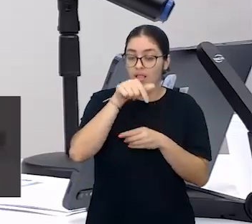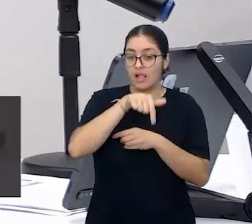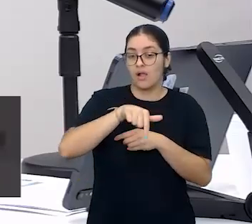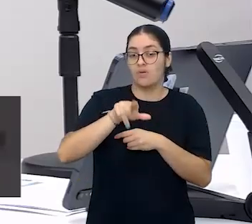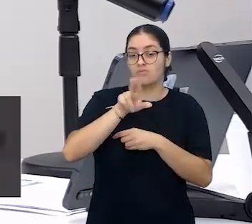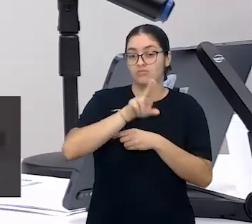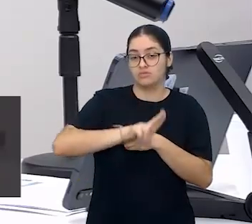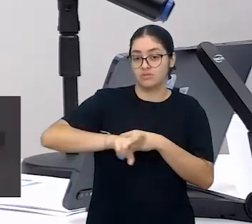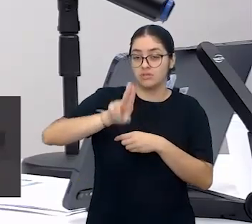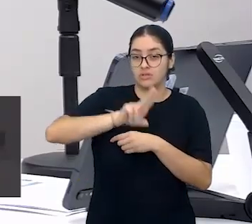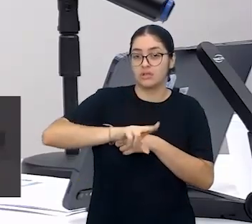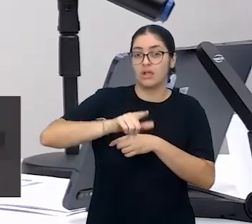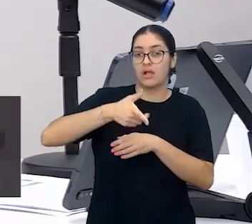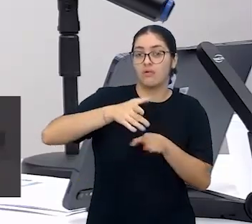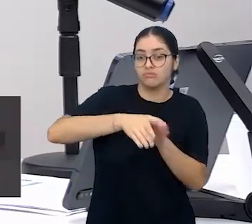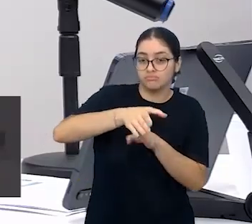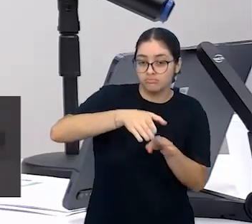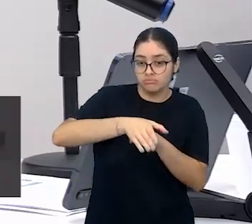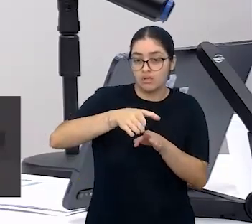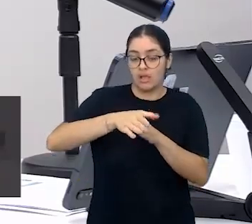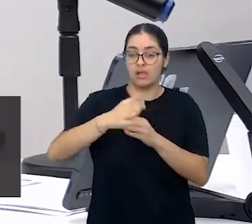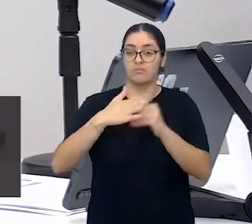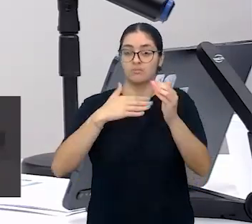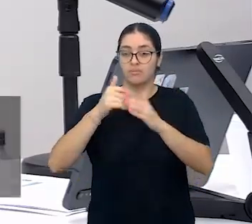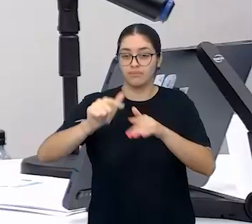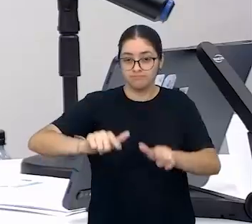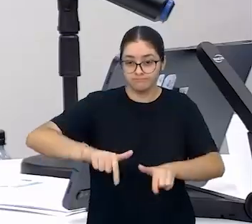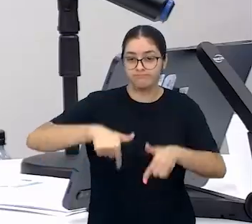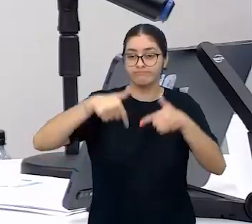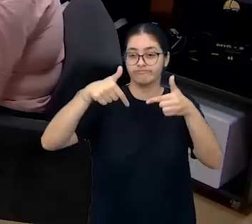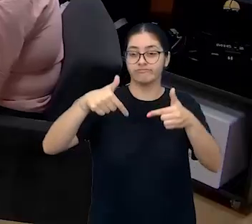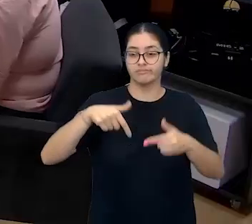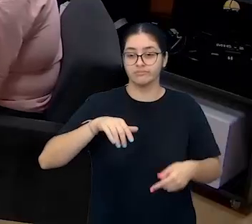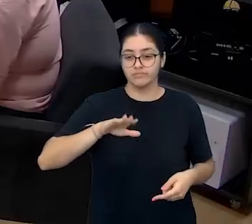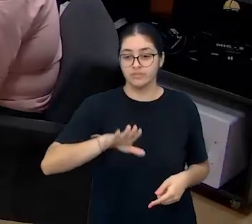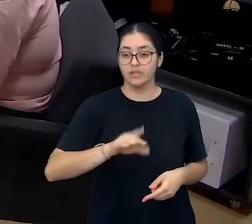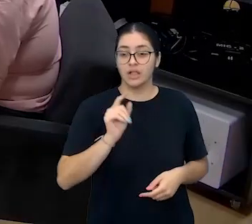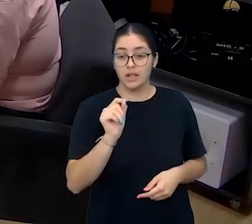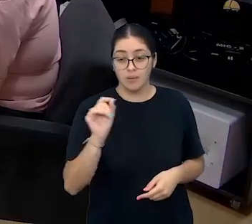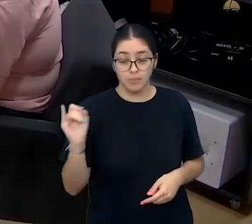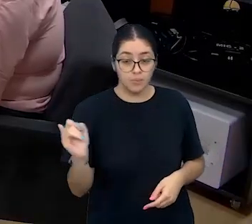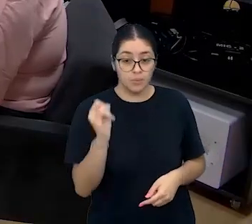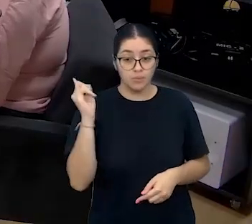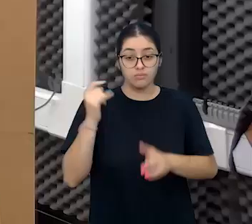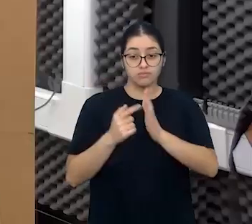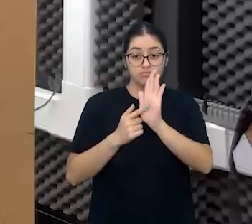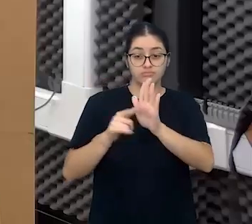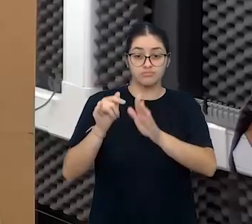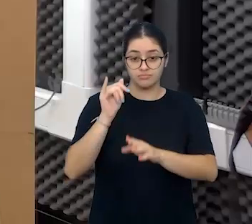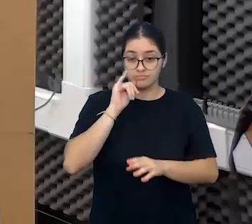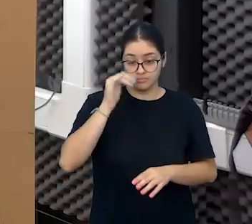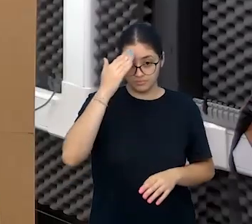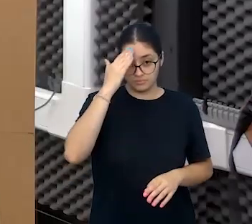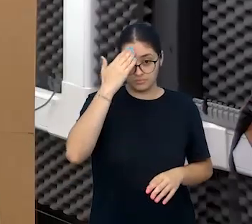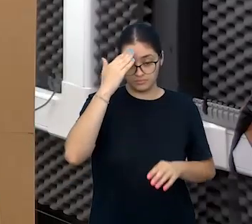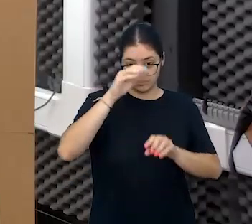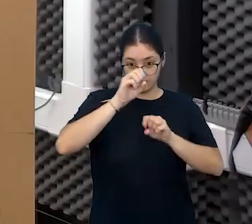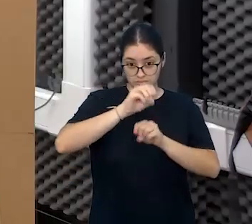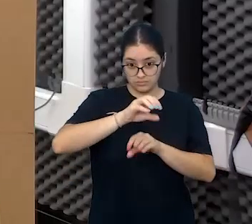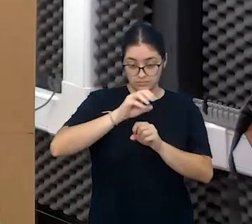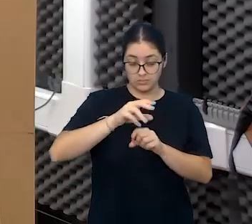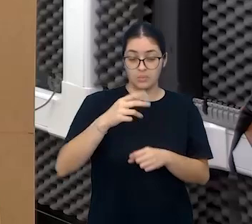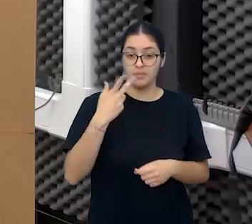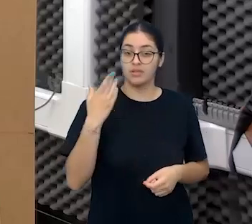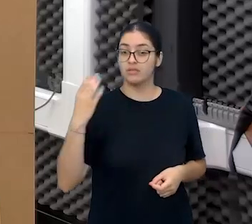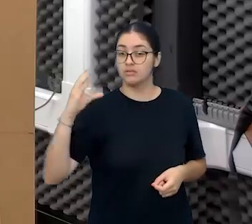gente tem para orientar a nossa prática. Acho importante a gente destacar que, entendendo a educação como ciência, a gente